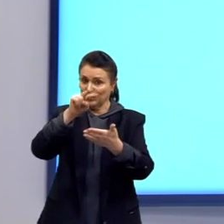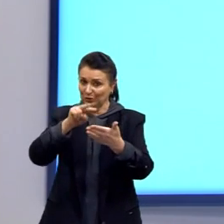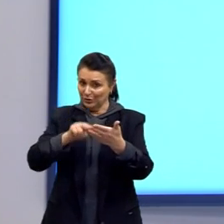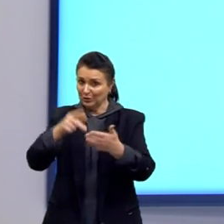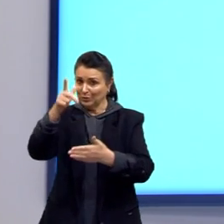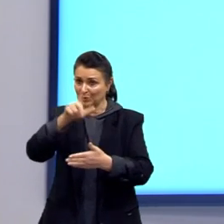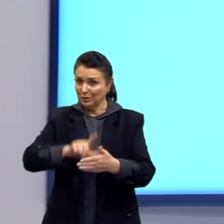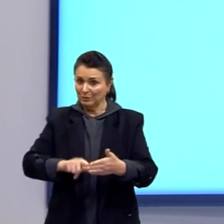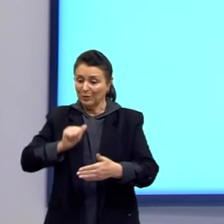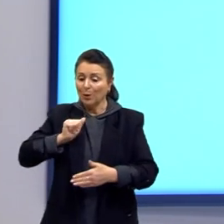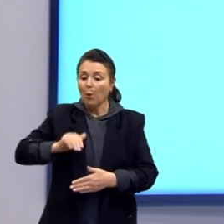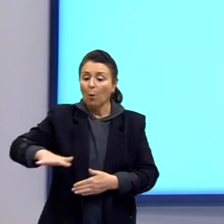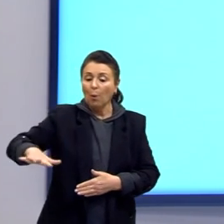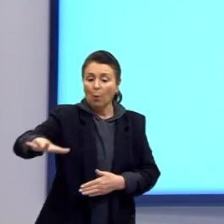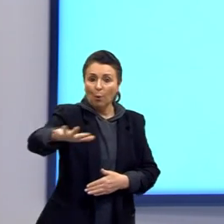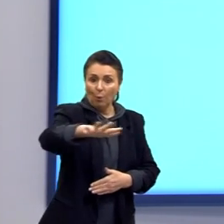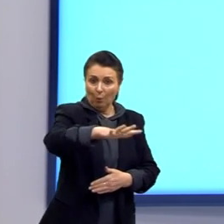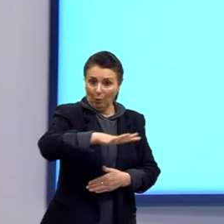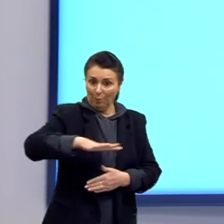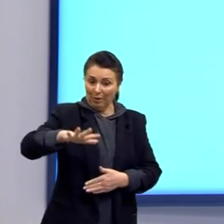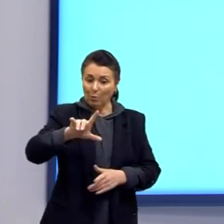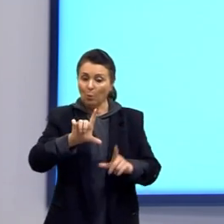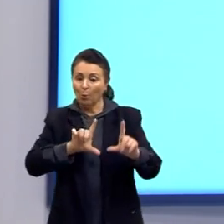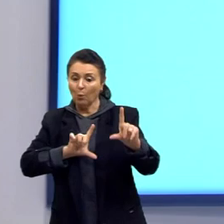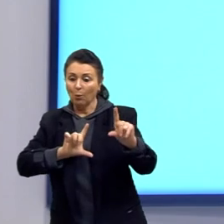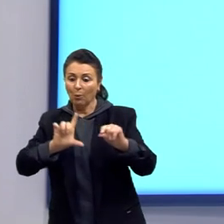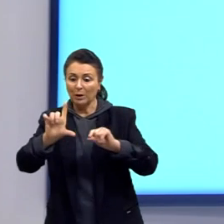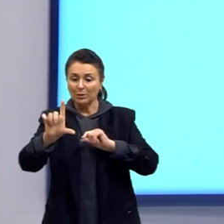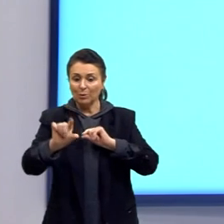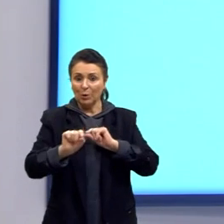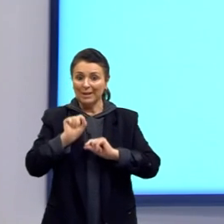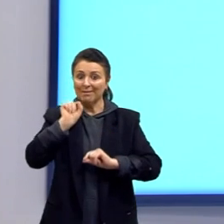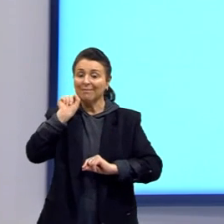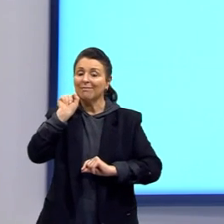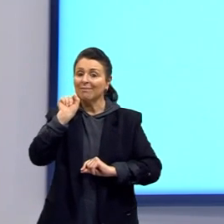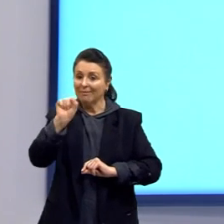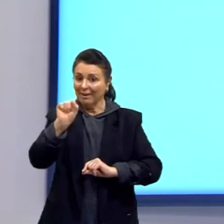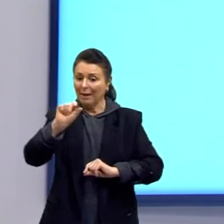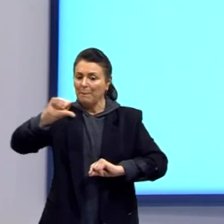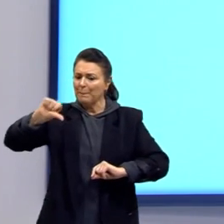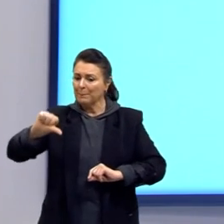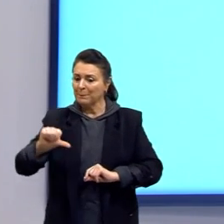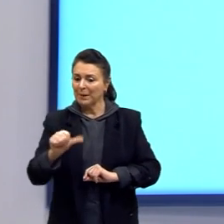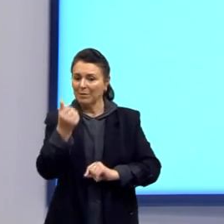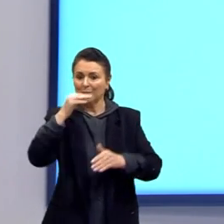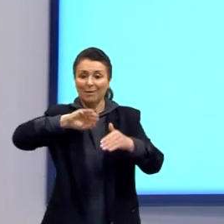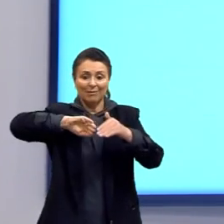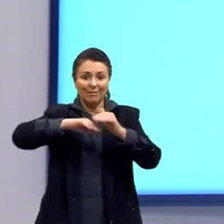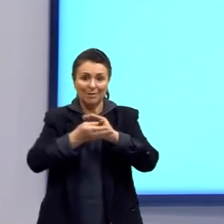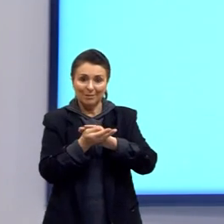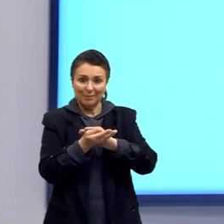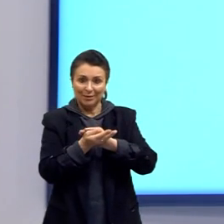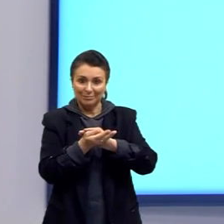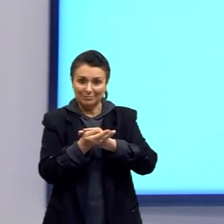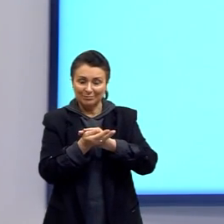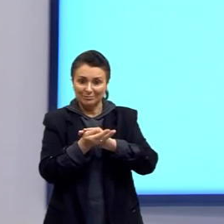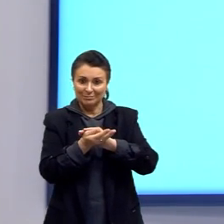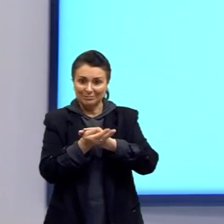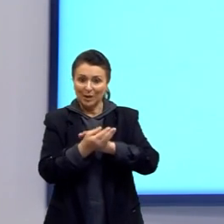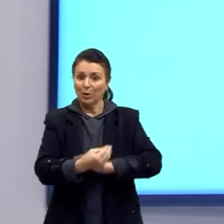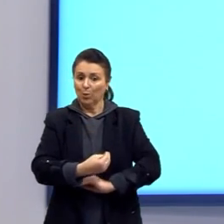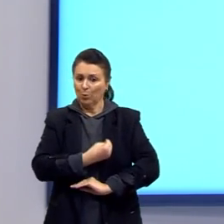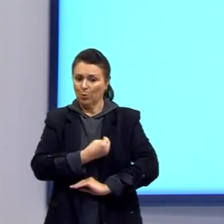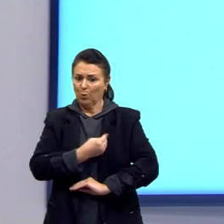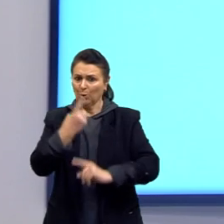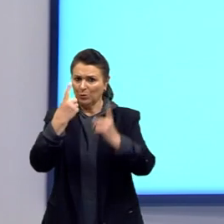O meio exerce uma seleção que favorece os indivíduos portadores das